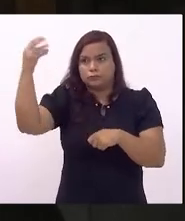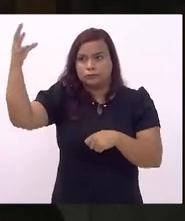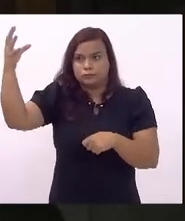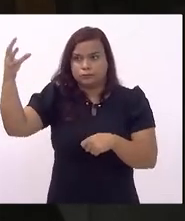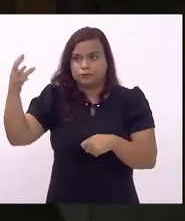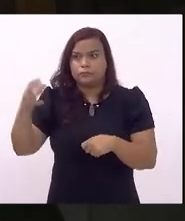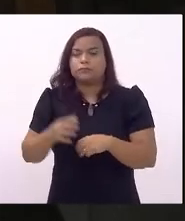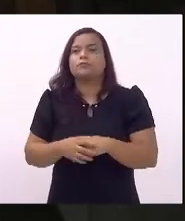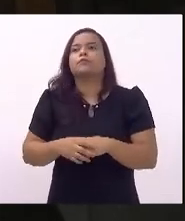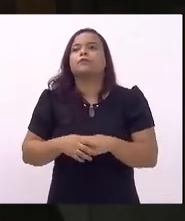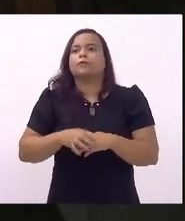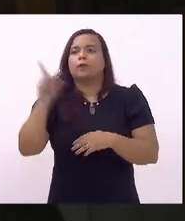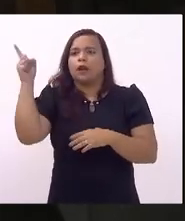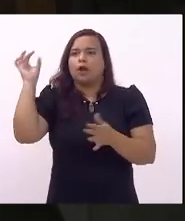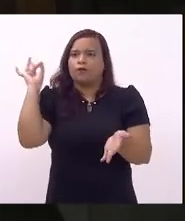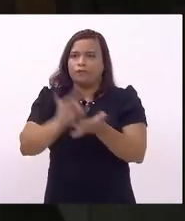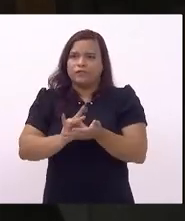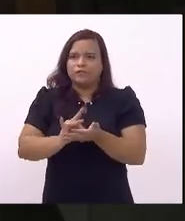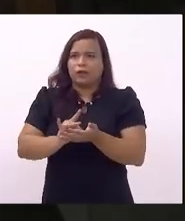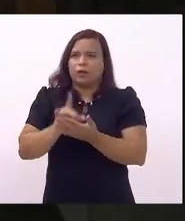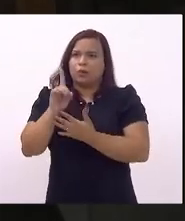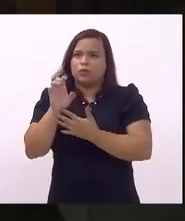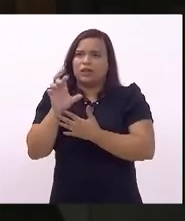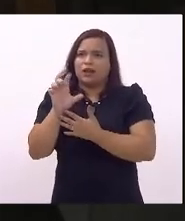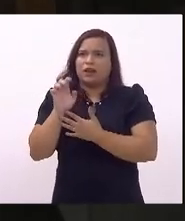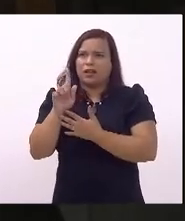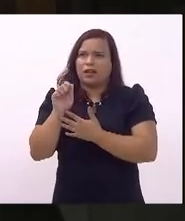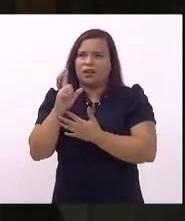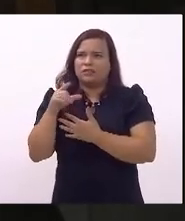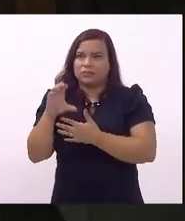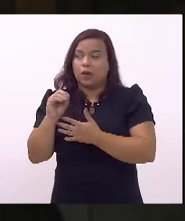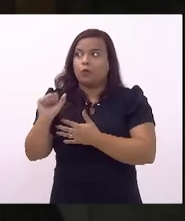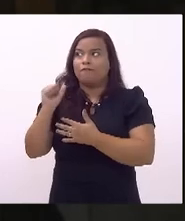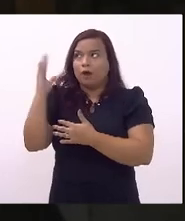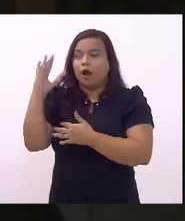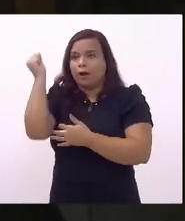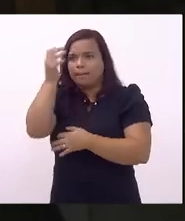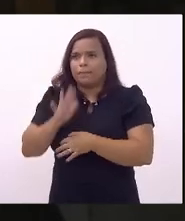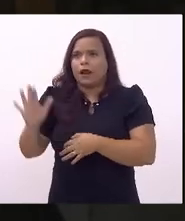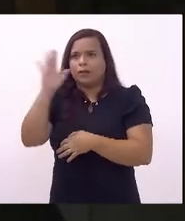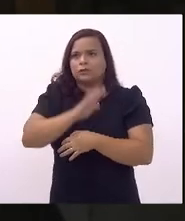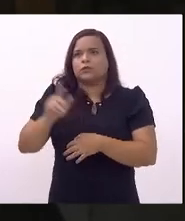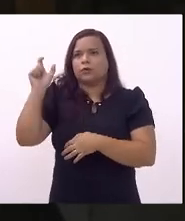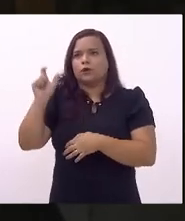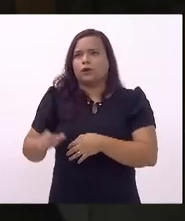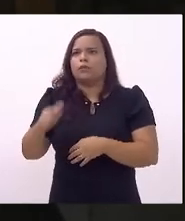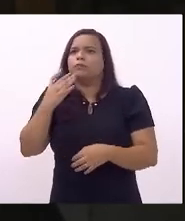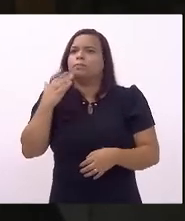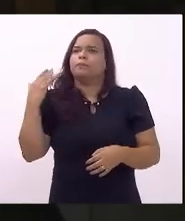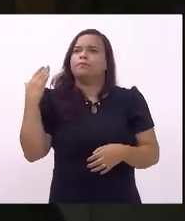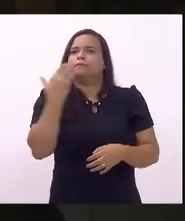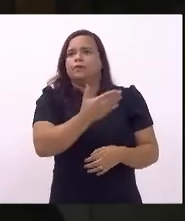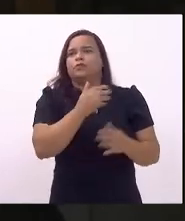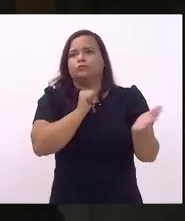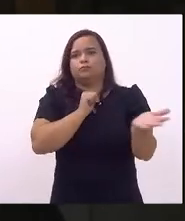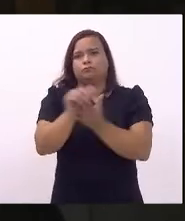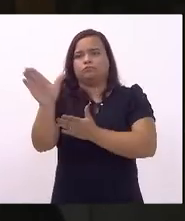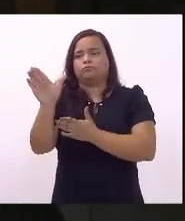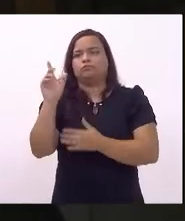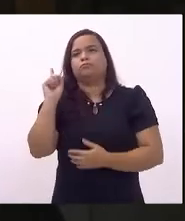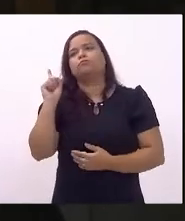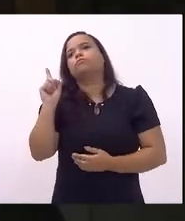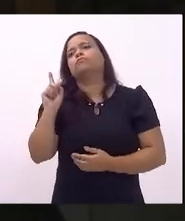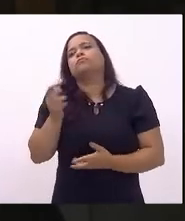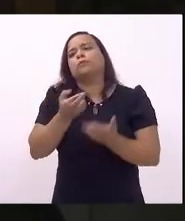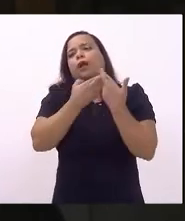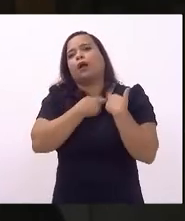delegação oficial e quando se encontrava fora do Brasil pediu a exoneração do cargo para